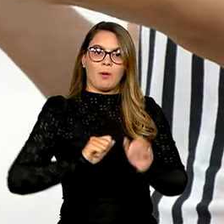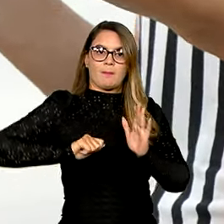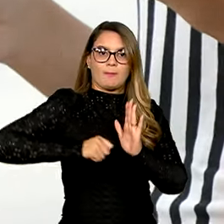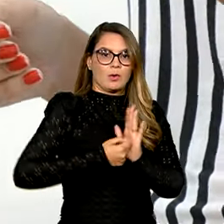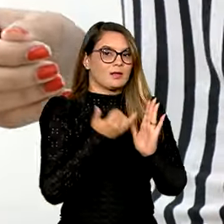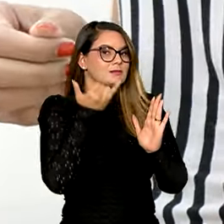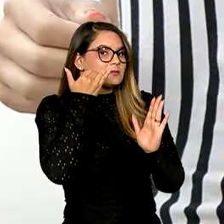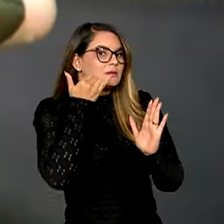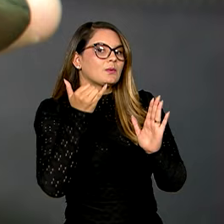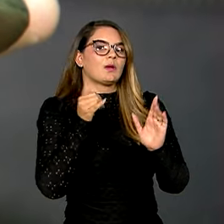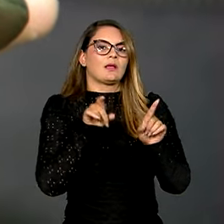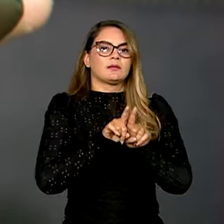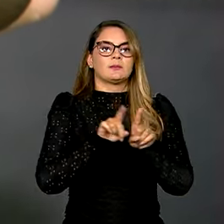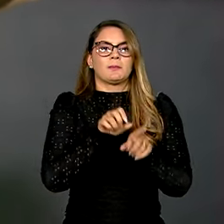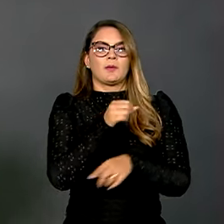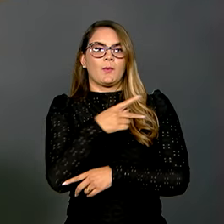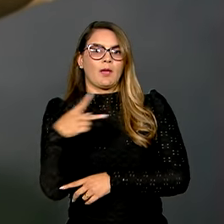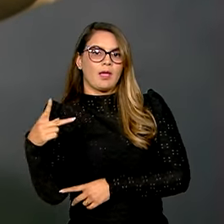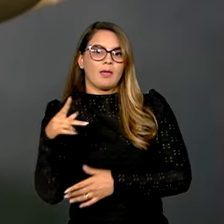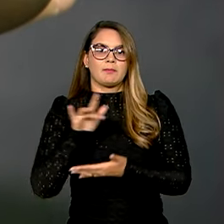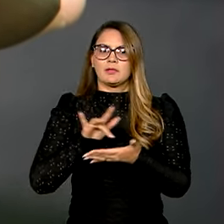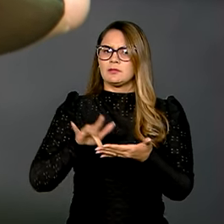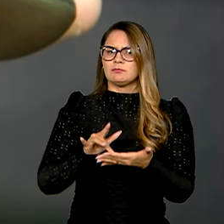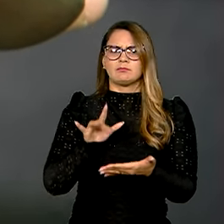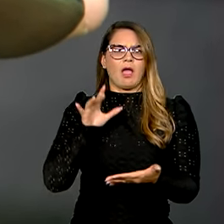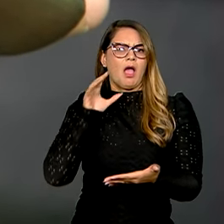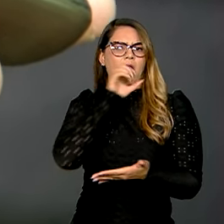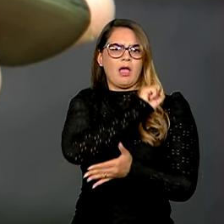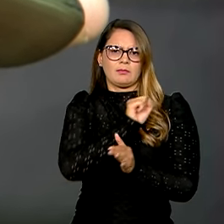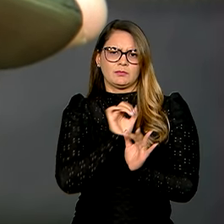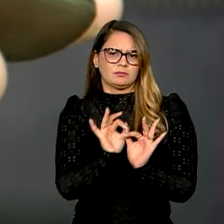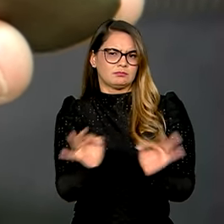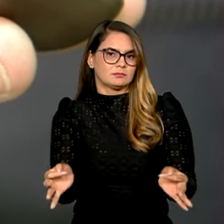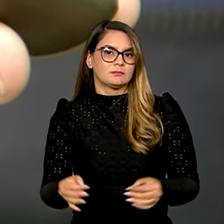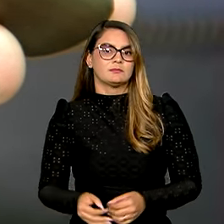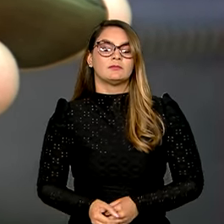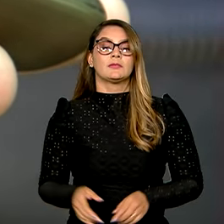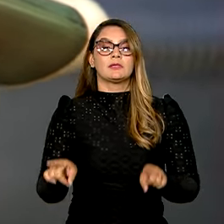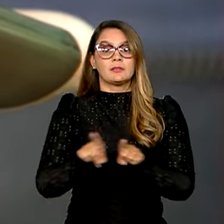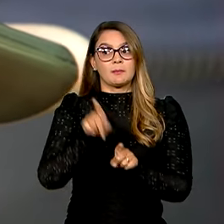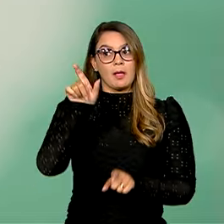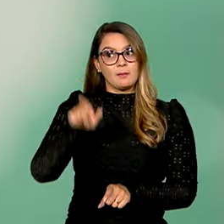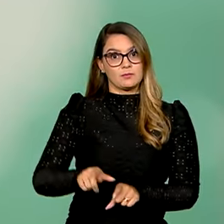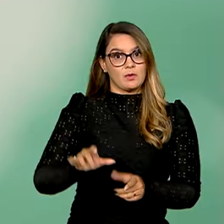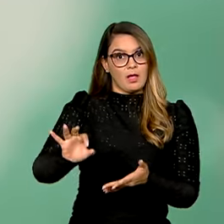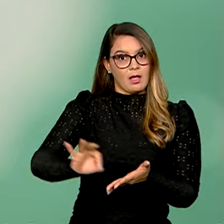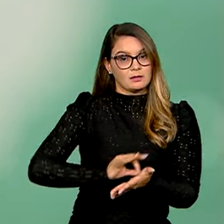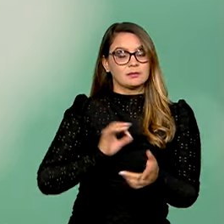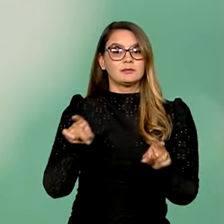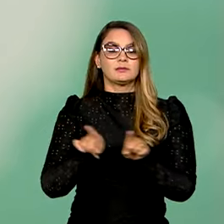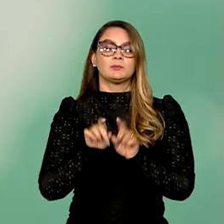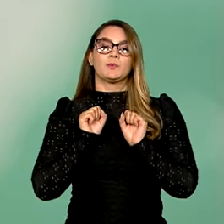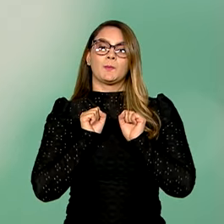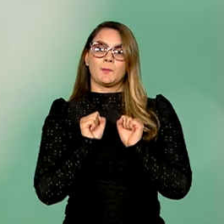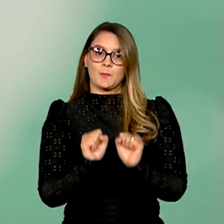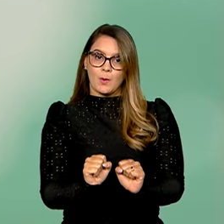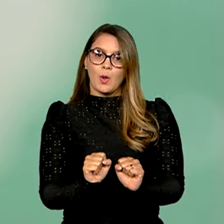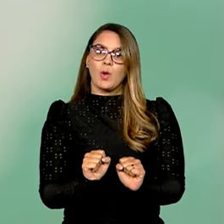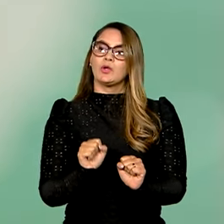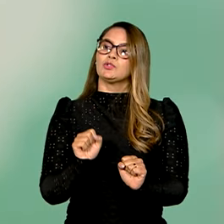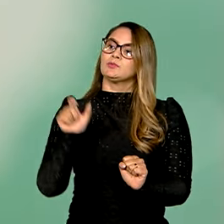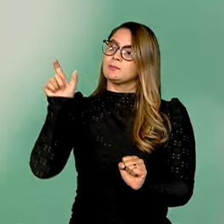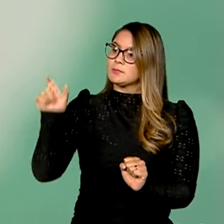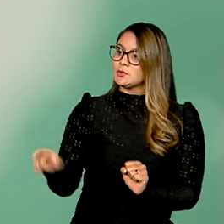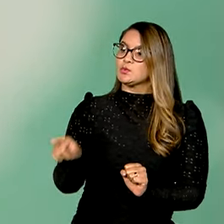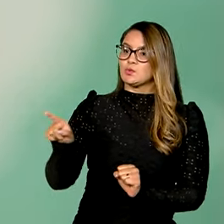o aparelho e aplicativos digitais em apenas um clique. Além disso, quem está cadastrado também pode indicar